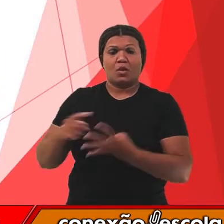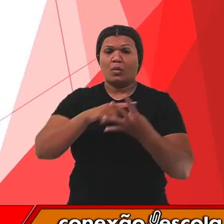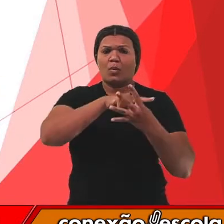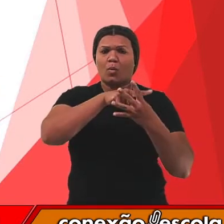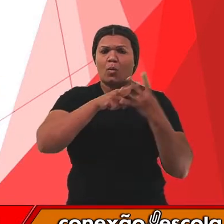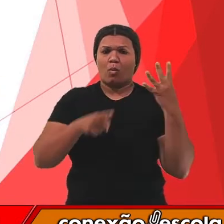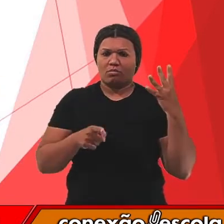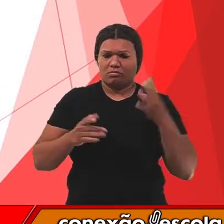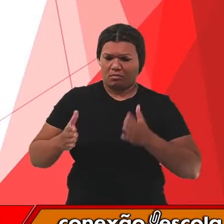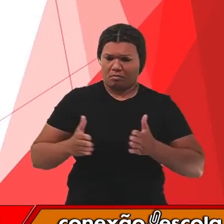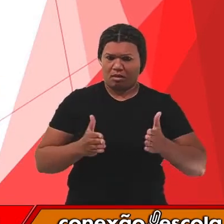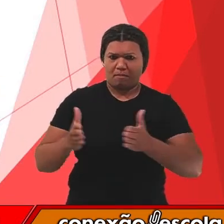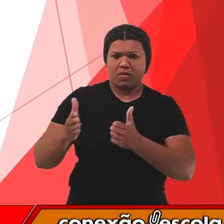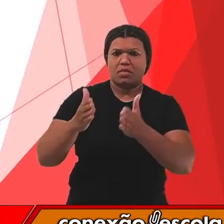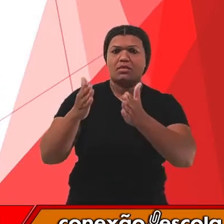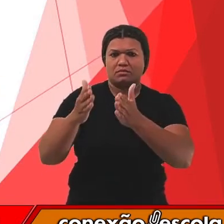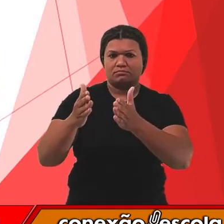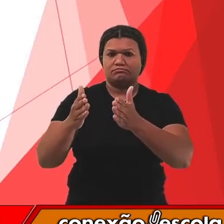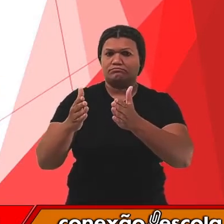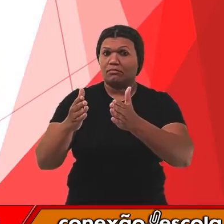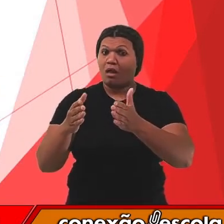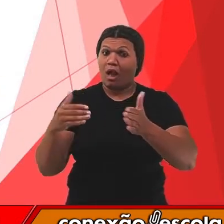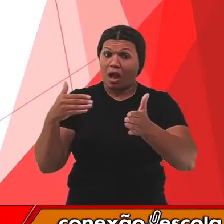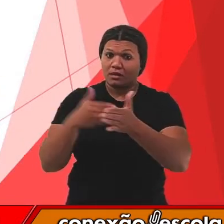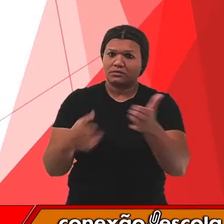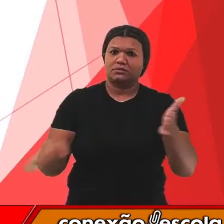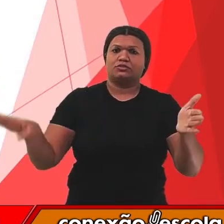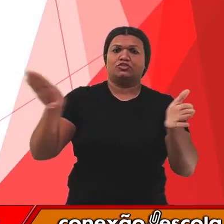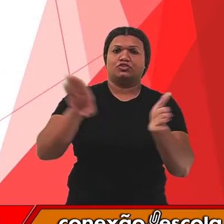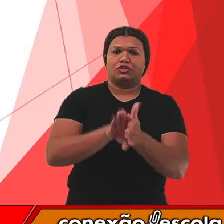rotas sendo estabelecidas aqui.